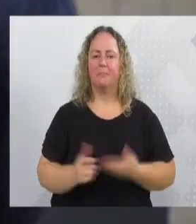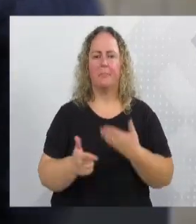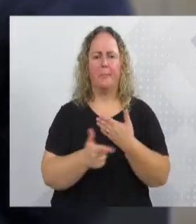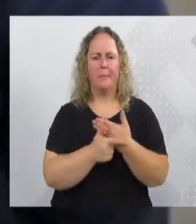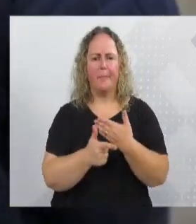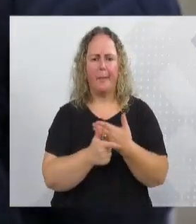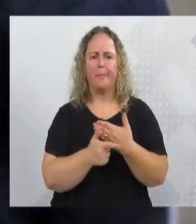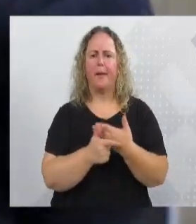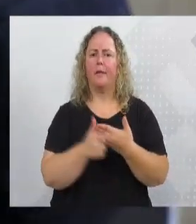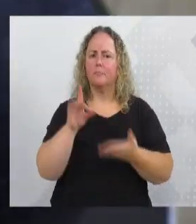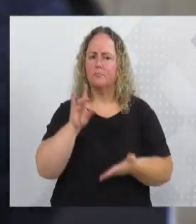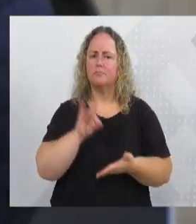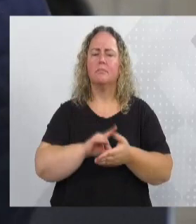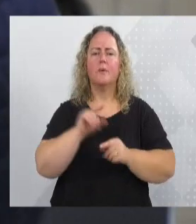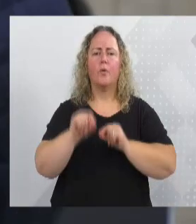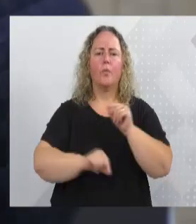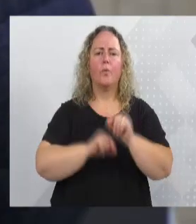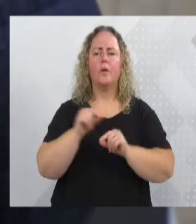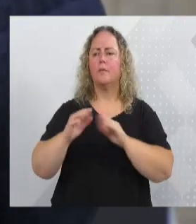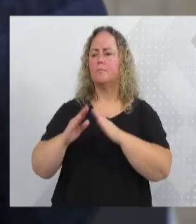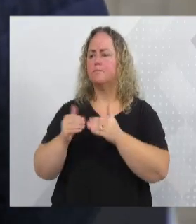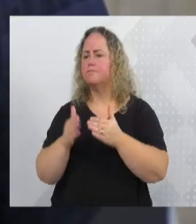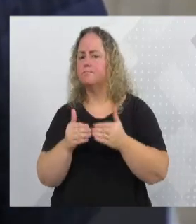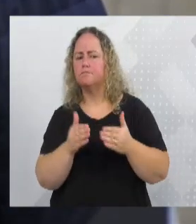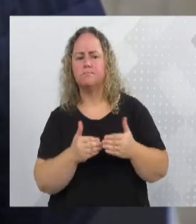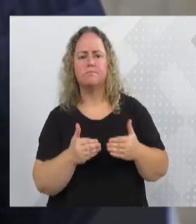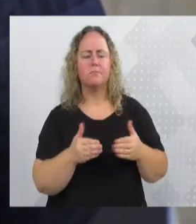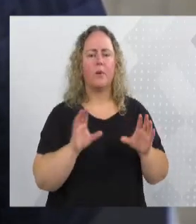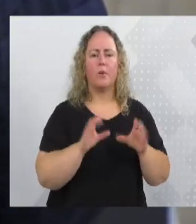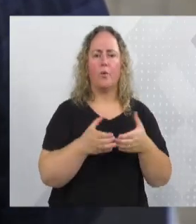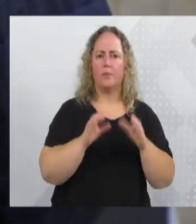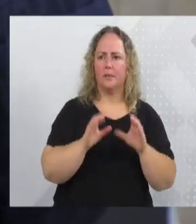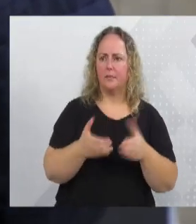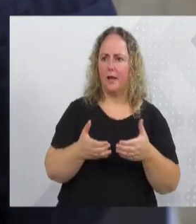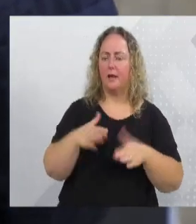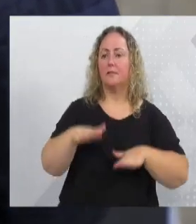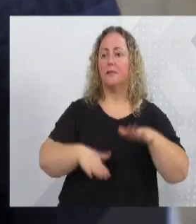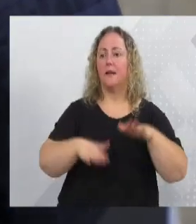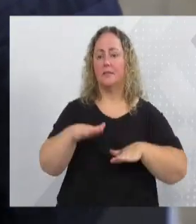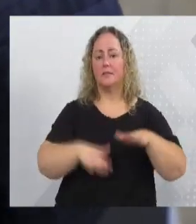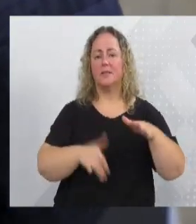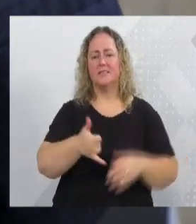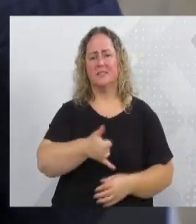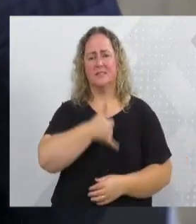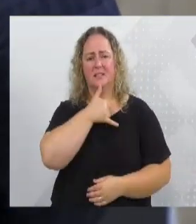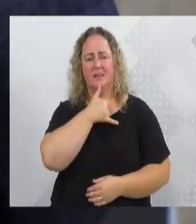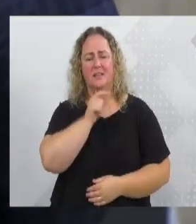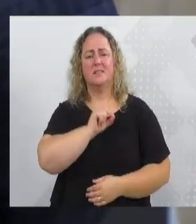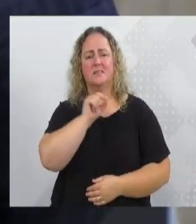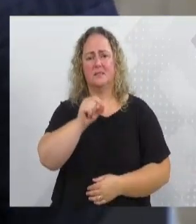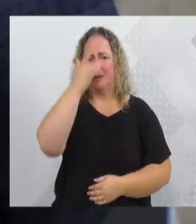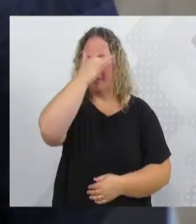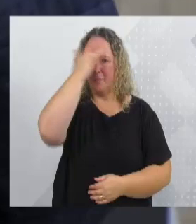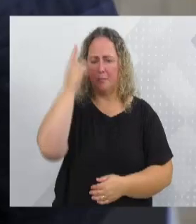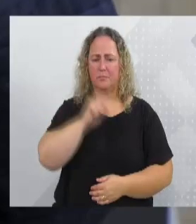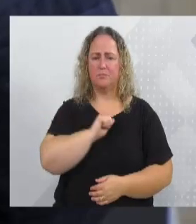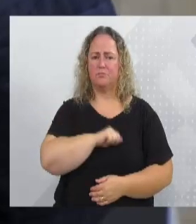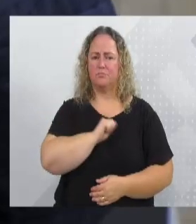as demandas da comunidade. Realmente, às vezes, a gente fica triste com o as pessoas acabam